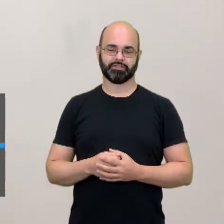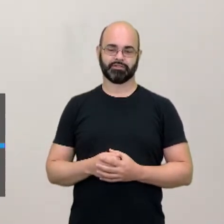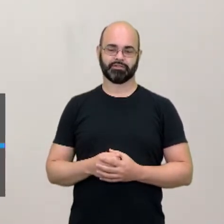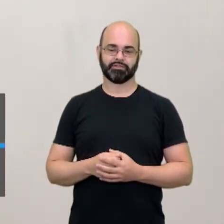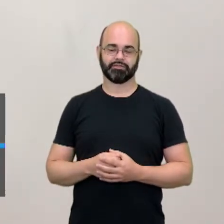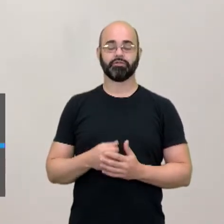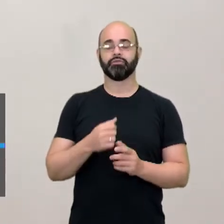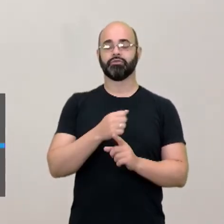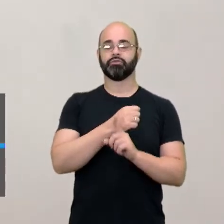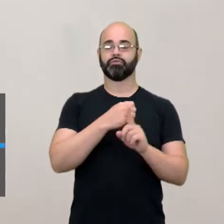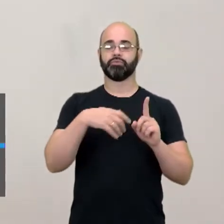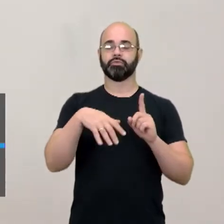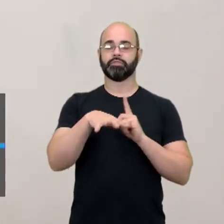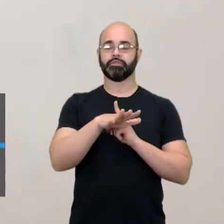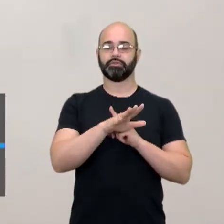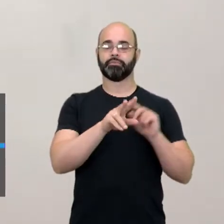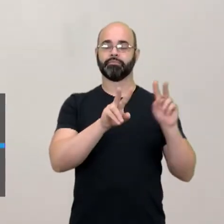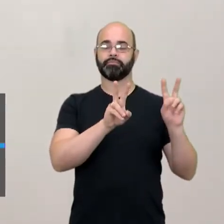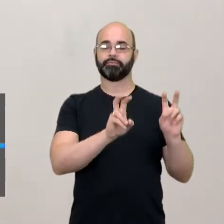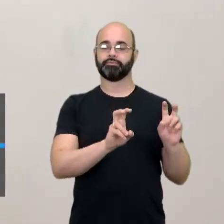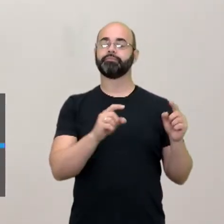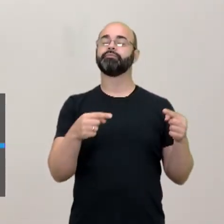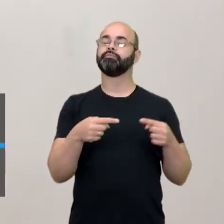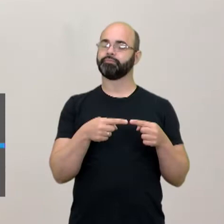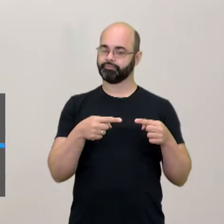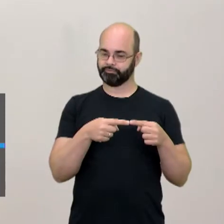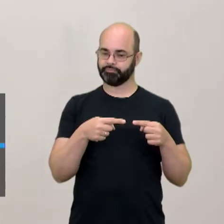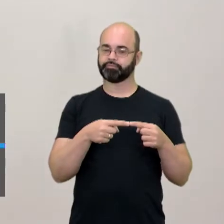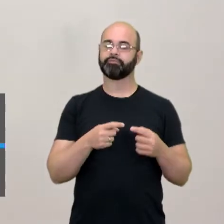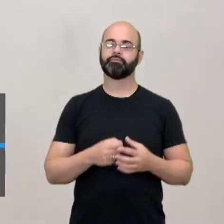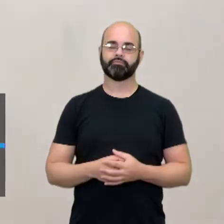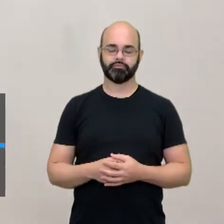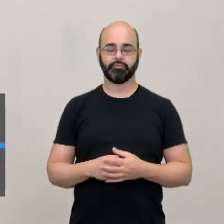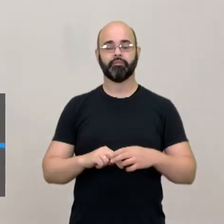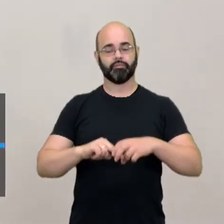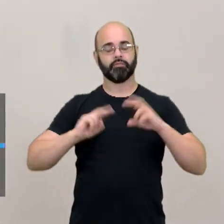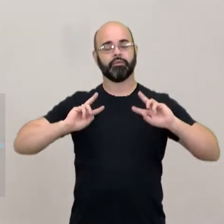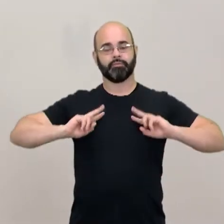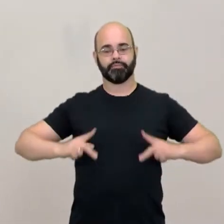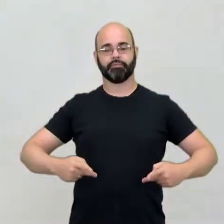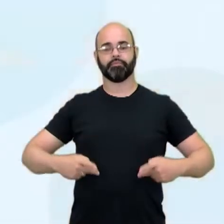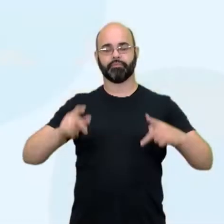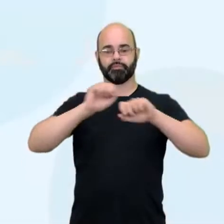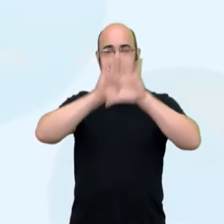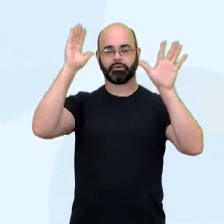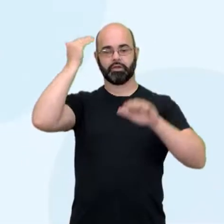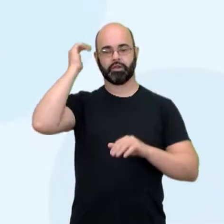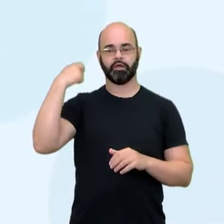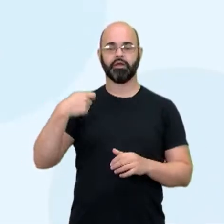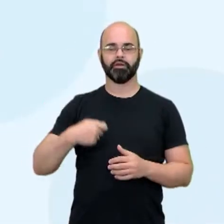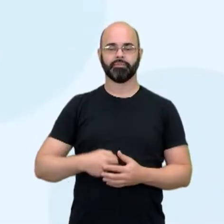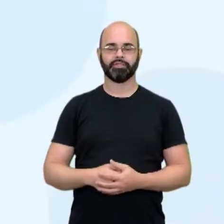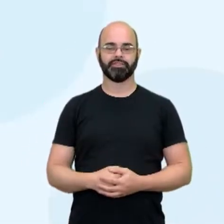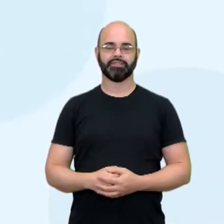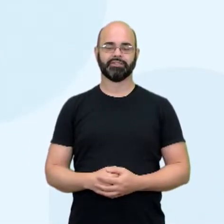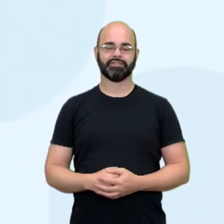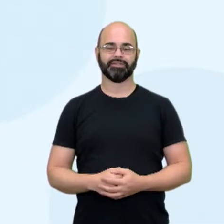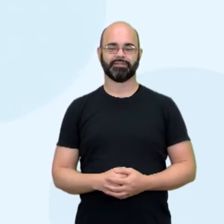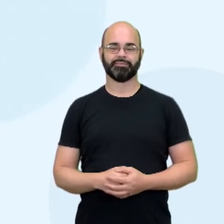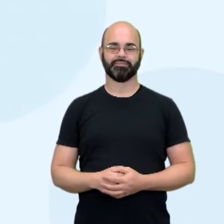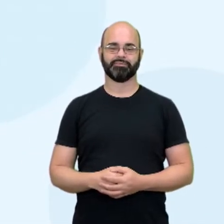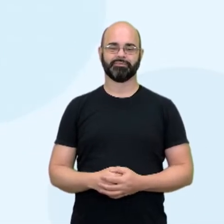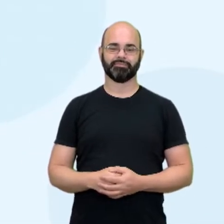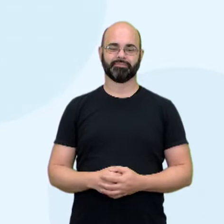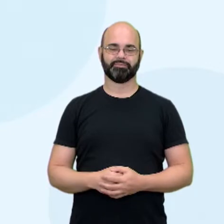humanizar todo esse tipo de compreensão. Vamos voltar para o LED lá. Esse aprofundamento que eu acabei de